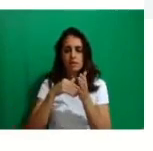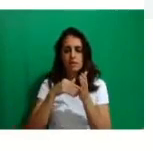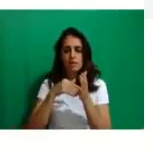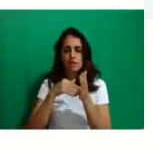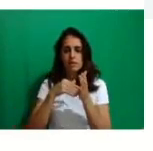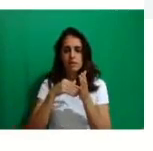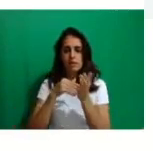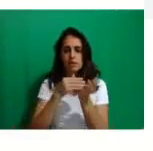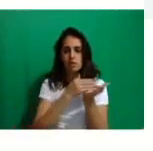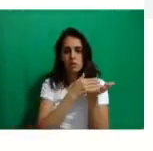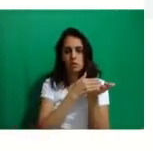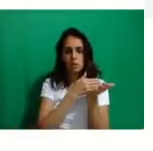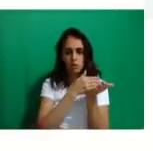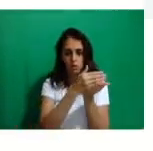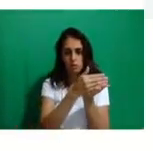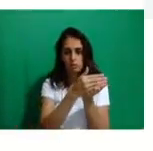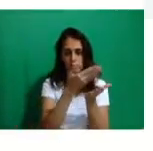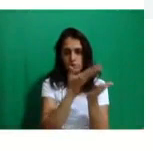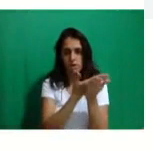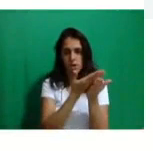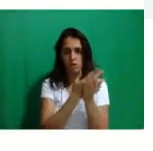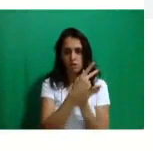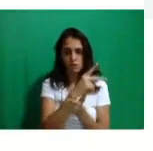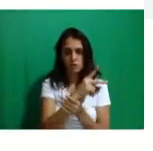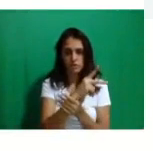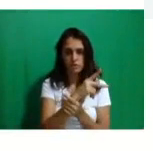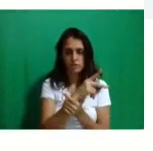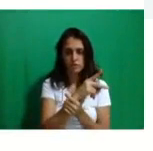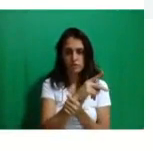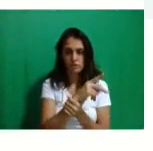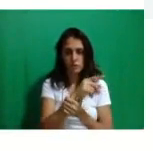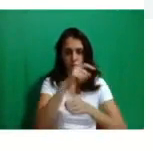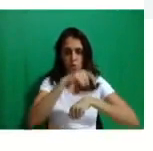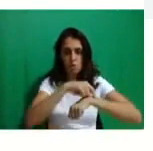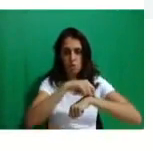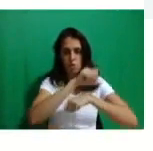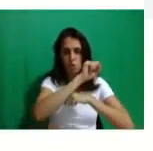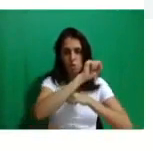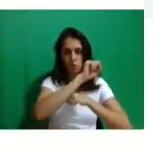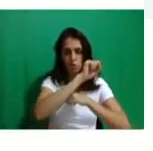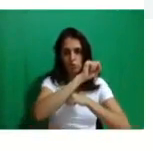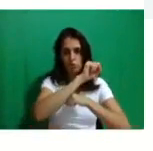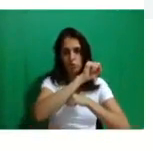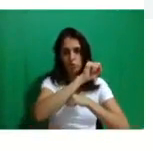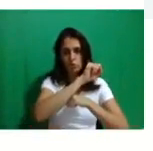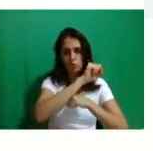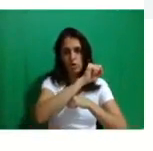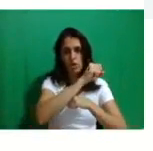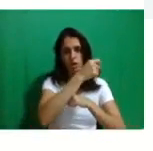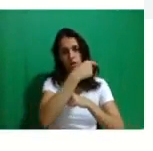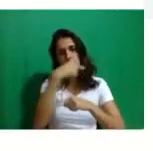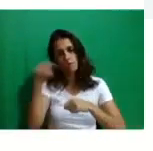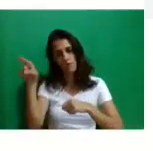Iniciando o horário da aula de vocês, que é às 8 horas, 20 horas, né? Aí vocês podem ir para a sala 2, tá bom?